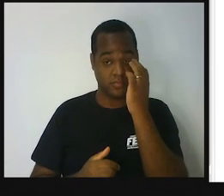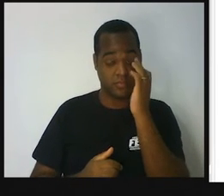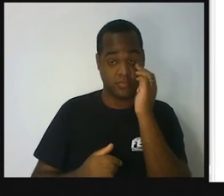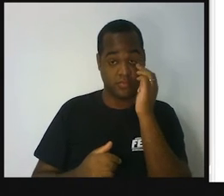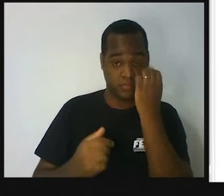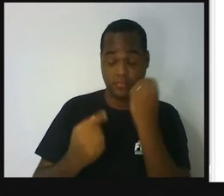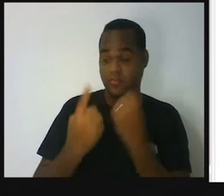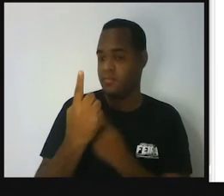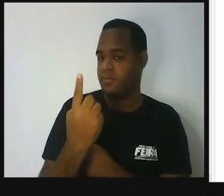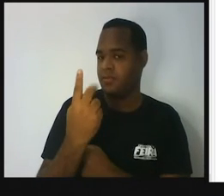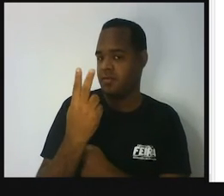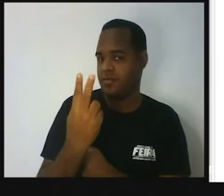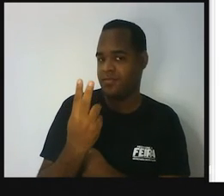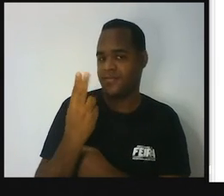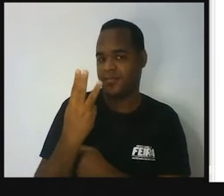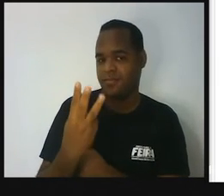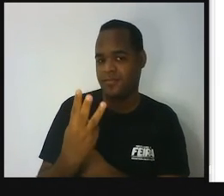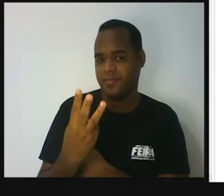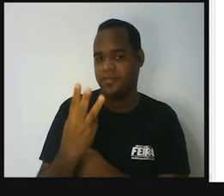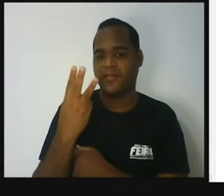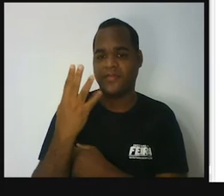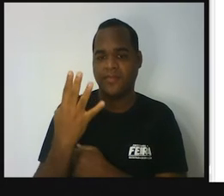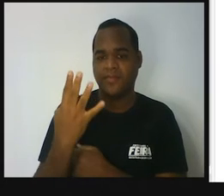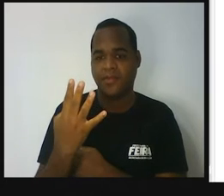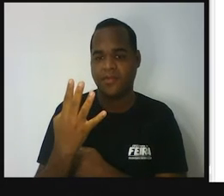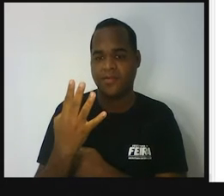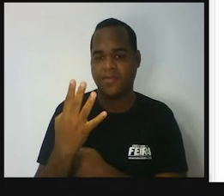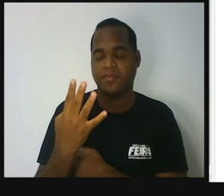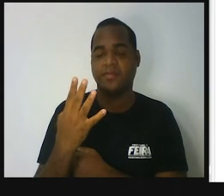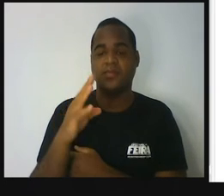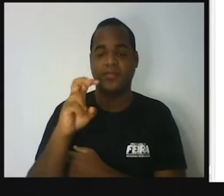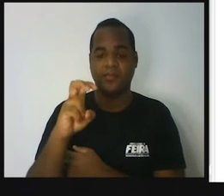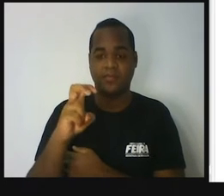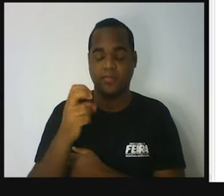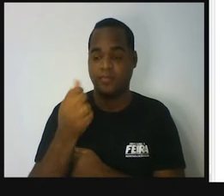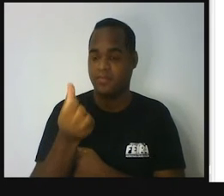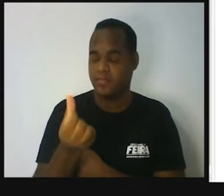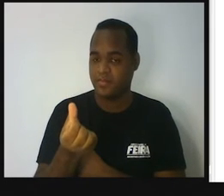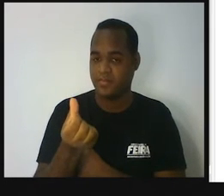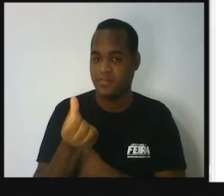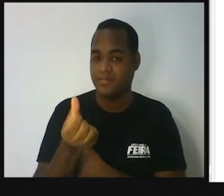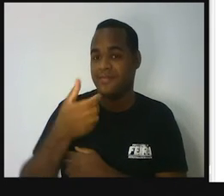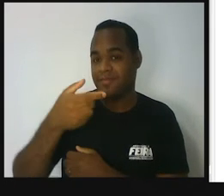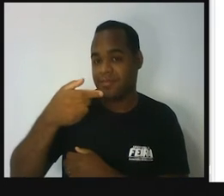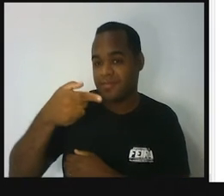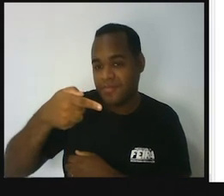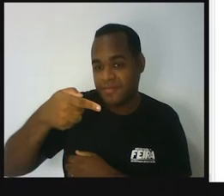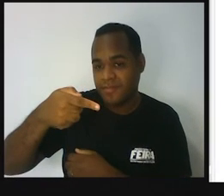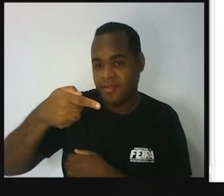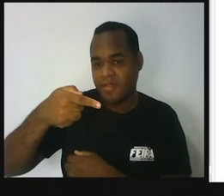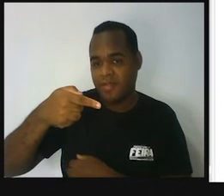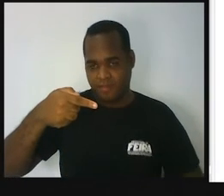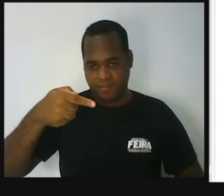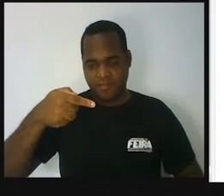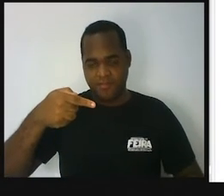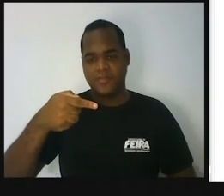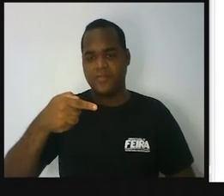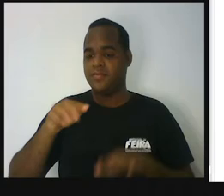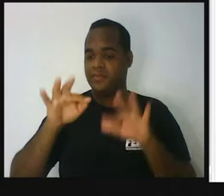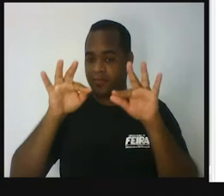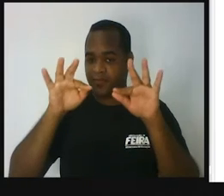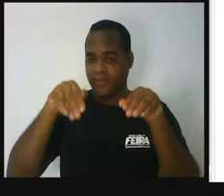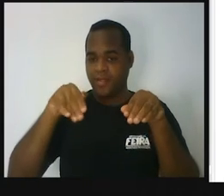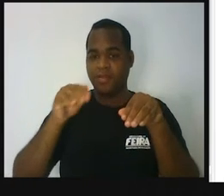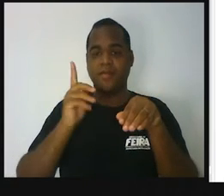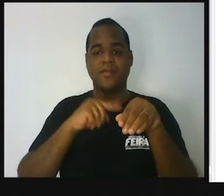1, 2, 3, 4, 5, 6, 7. Ela chega na casa fim.